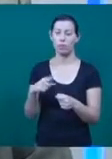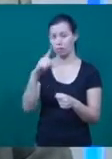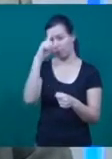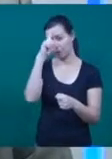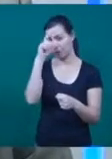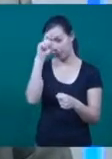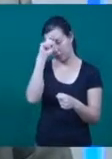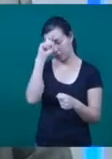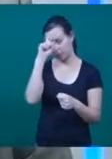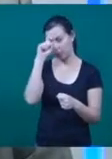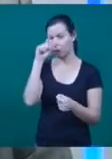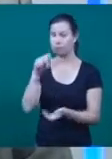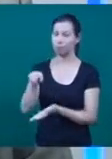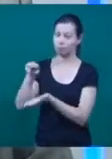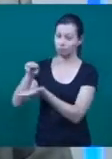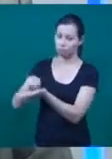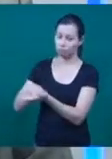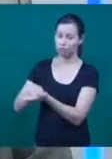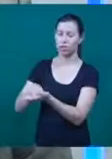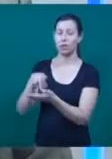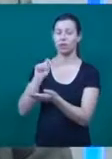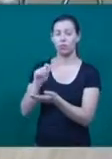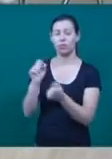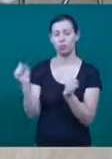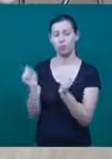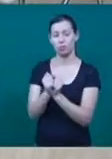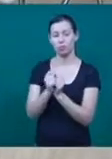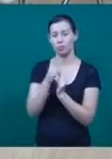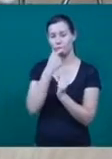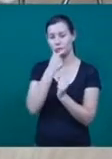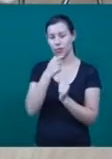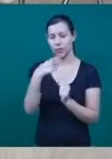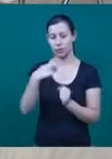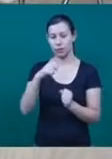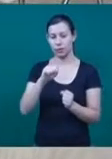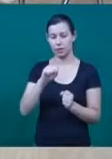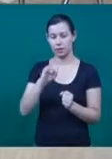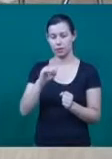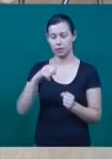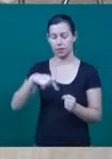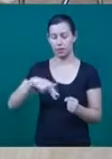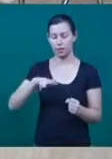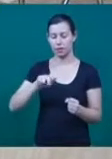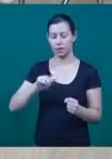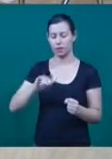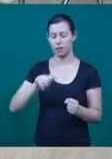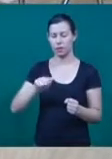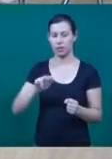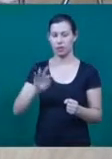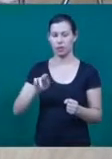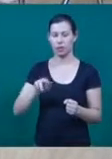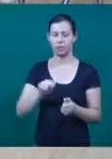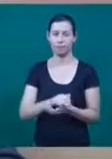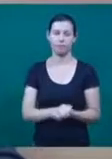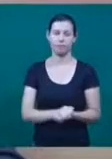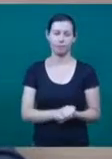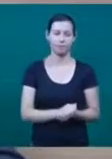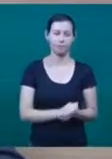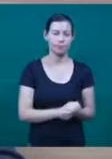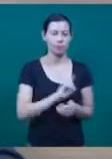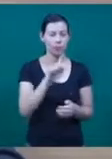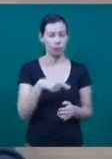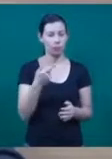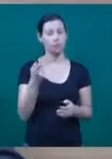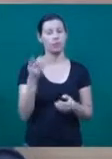internação e um acompanhamento com o psiquiatra. Hugo, muito obrigado, mais uma vez, pela presença e pelos esclarecimentos. Certinho, eu que agradeço. Obrigado. Boa noite.